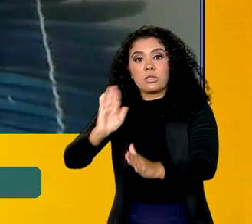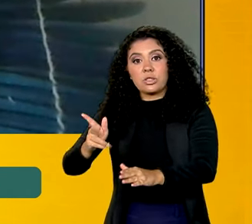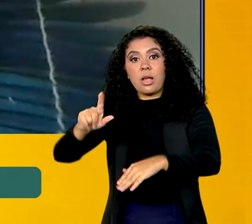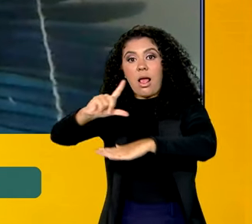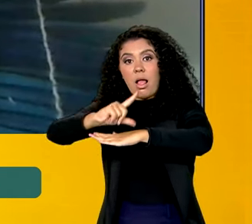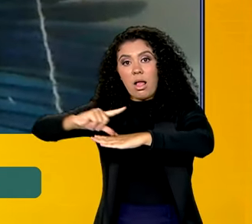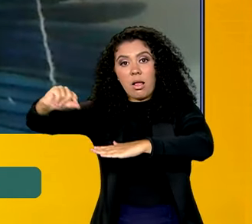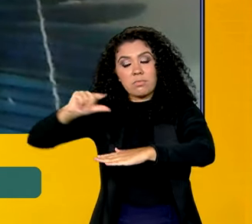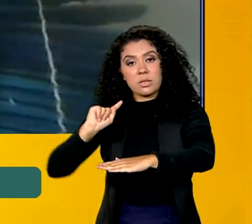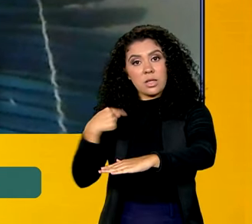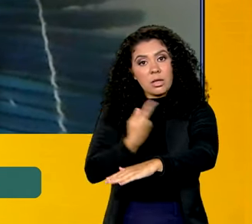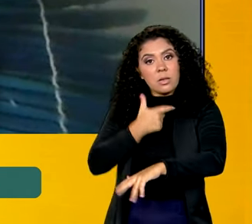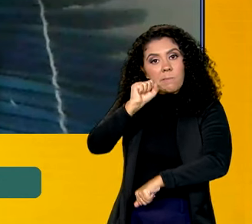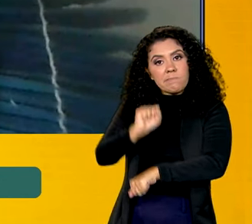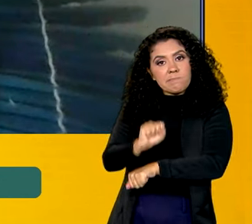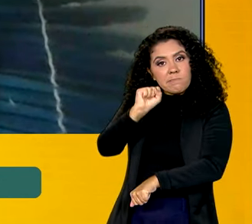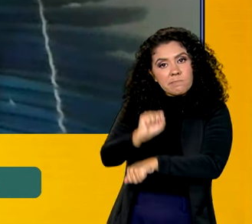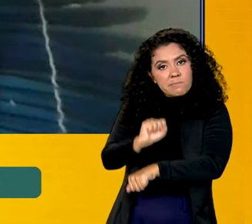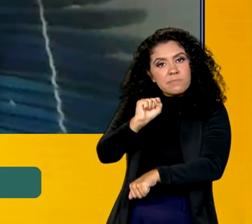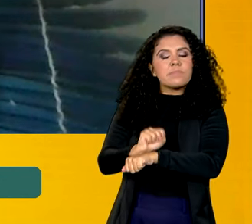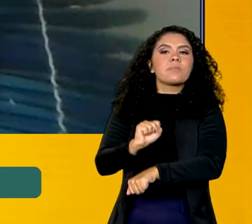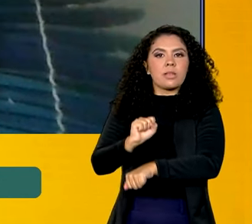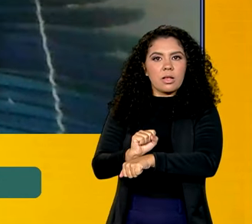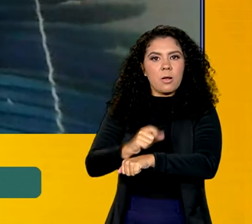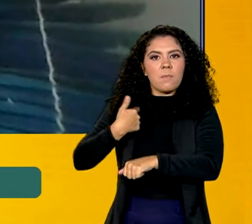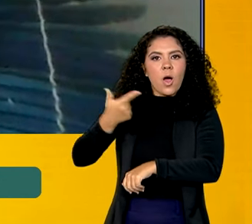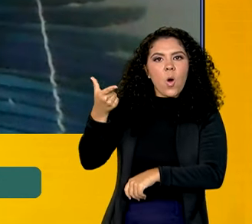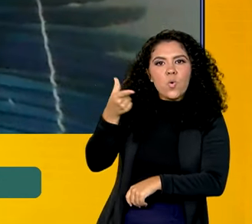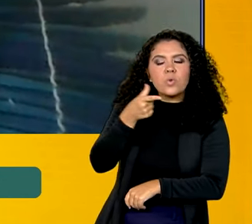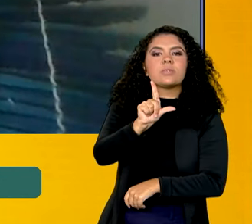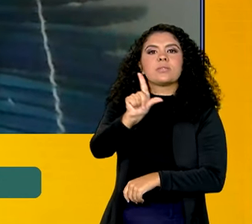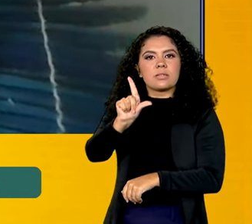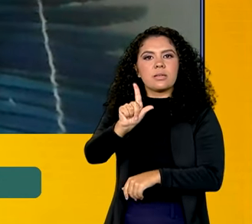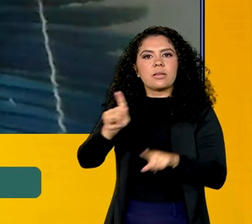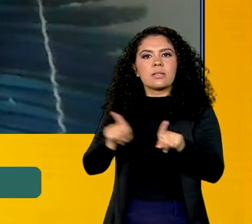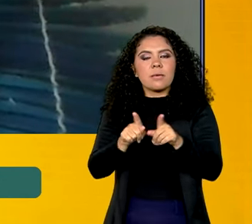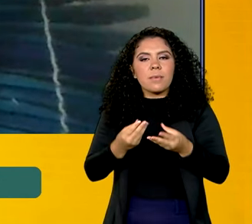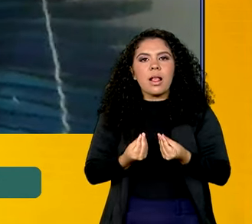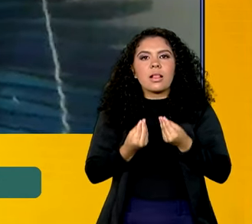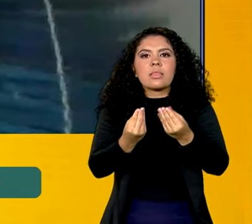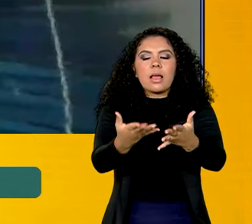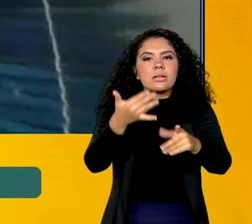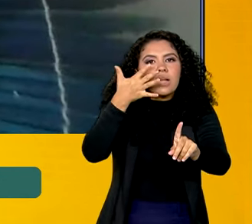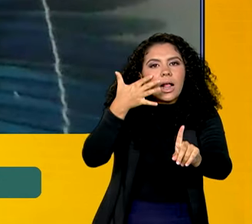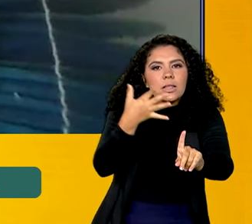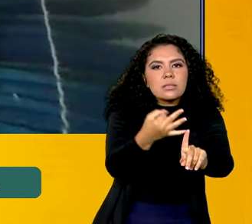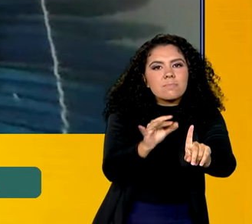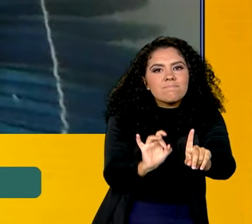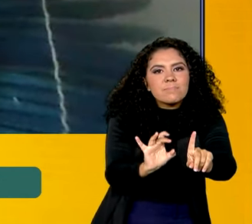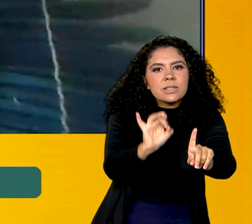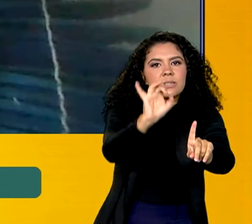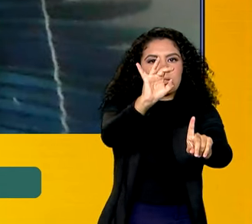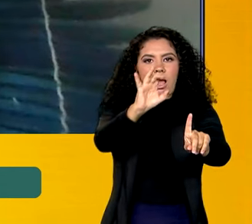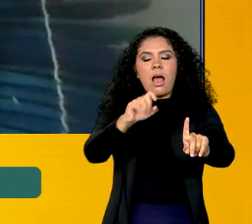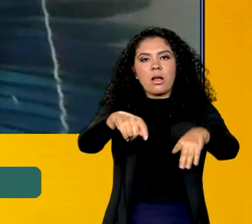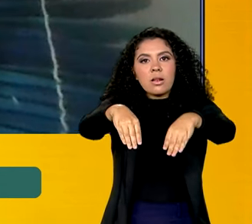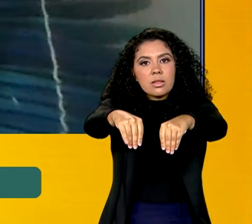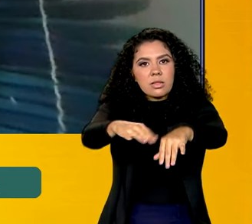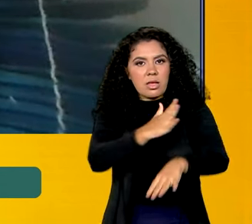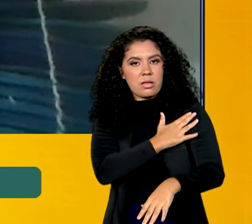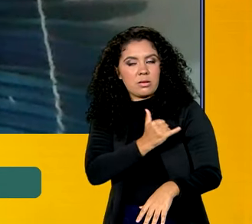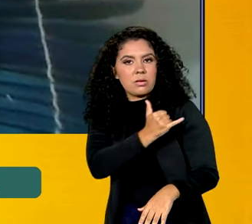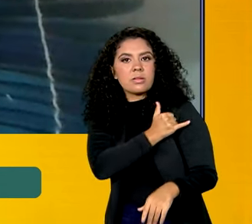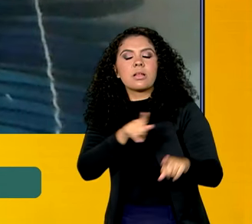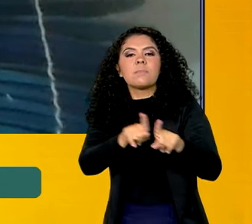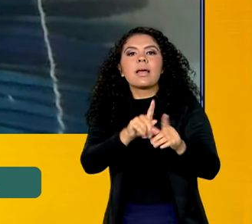esperamos logo, logo conseguir levar também serviço de atenção especializada para dentro do território por meio do centro de